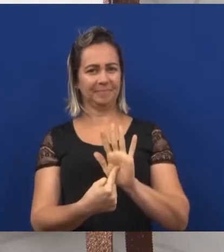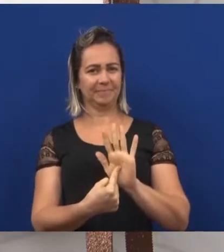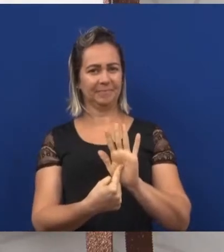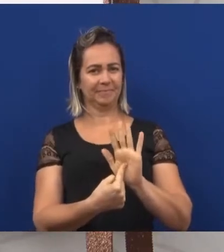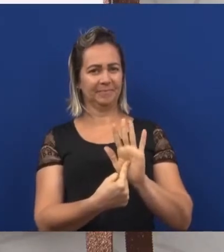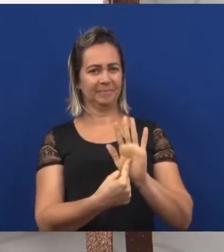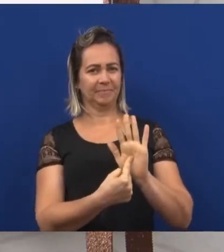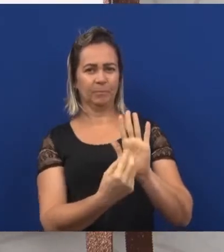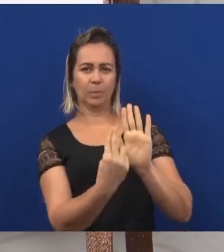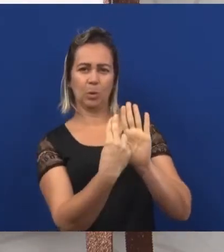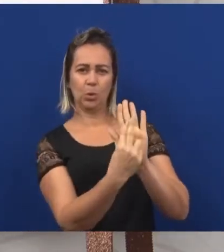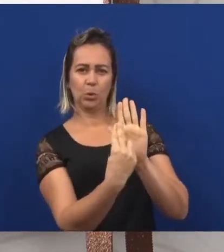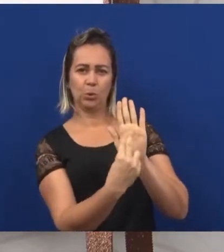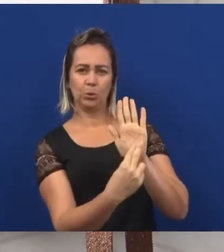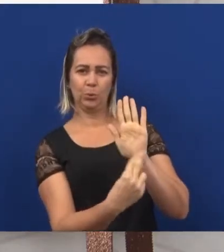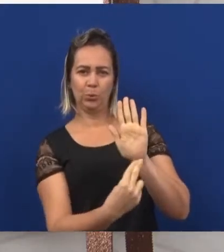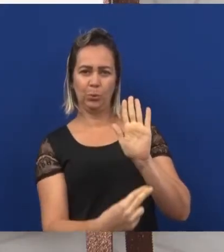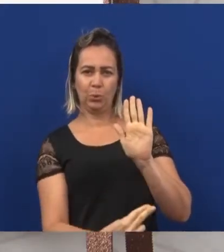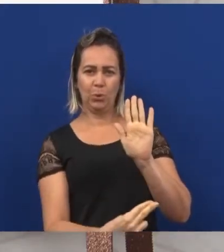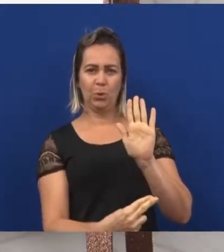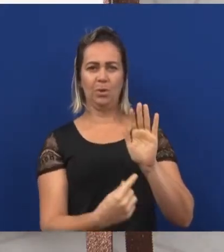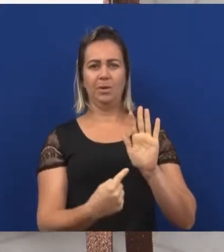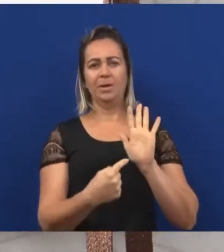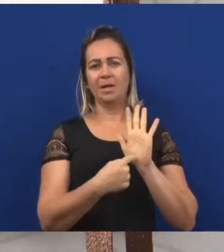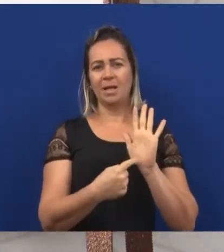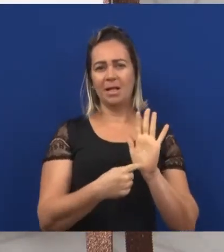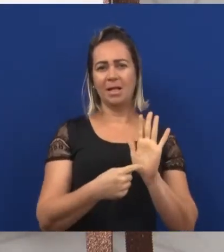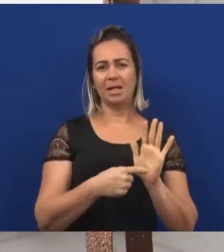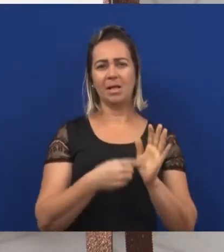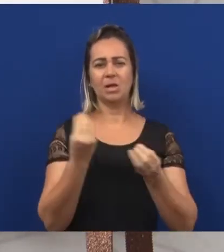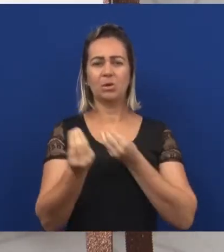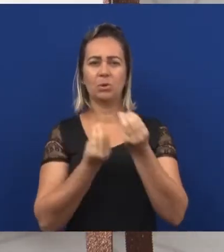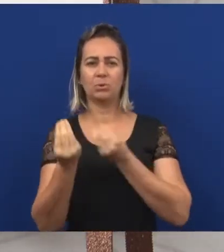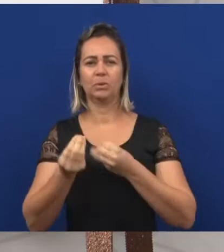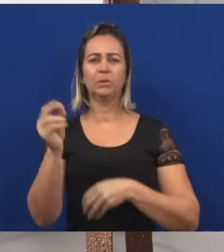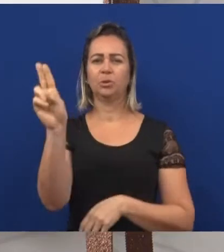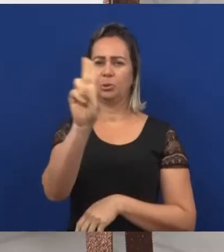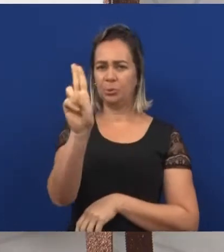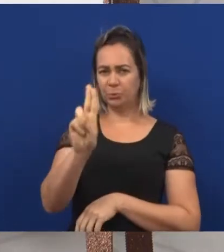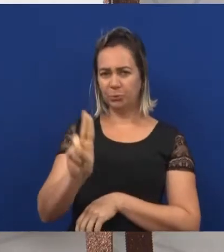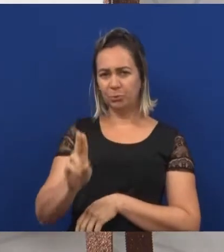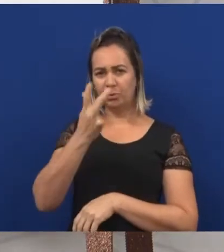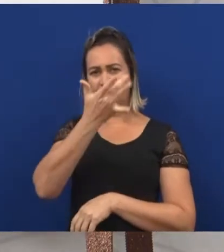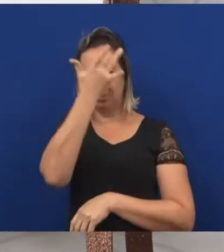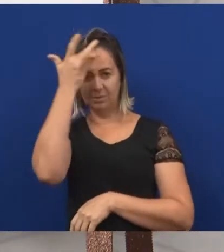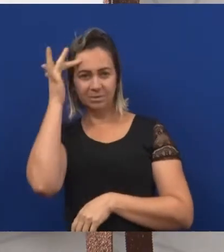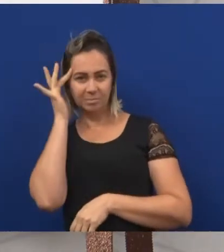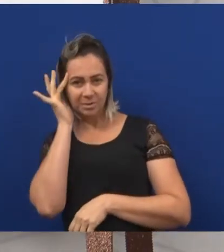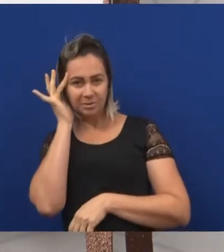Aqui está! Essa é a lista de convidados do aniversário do Gabriel.